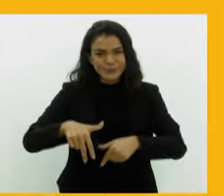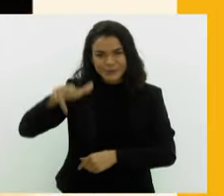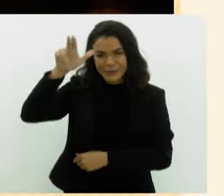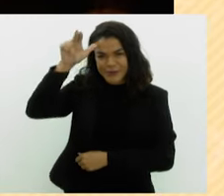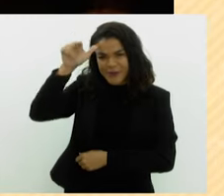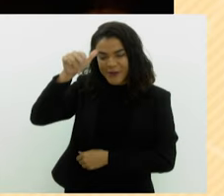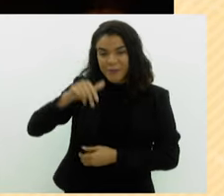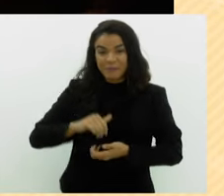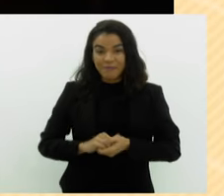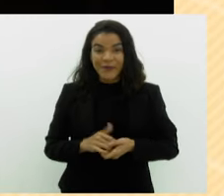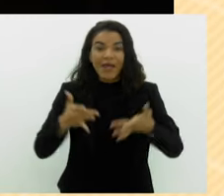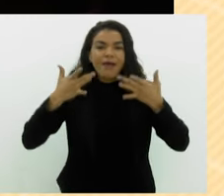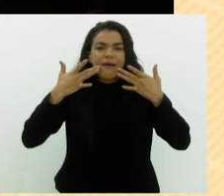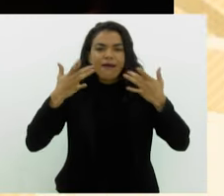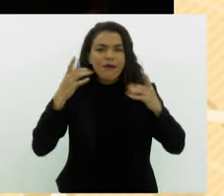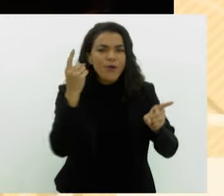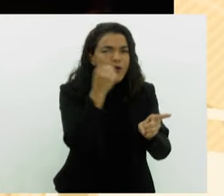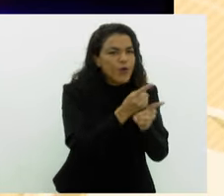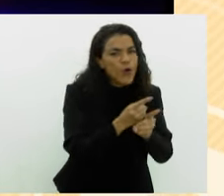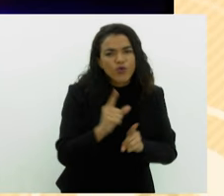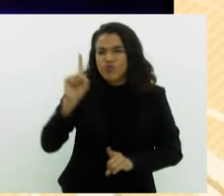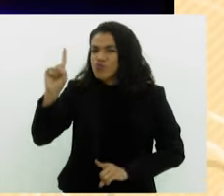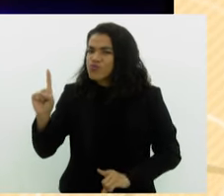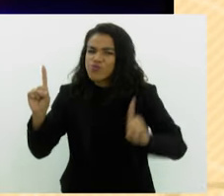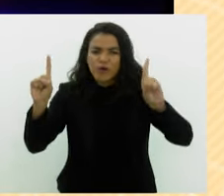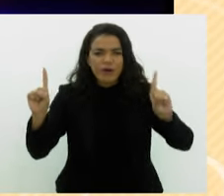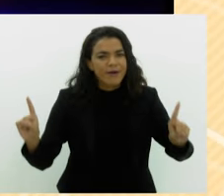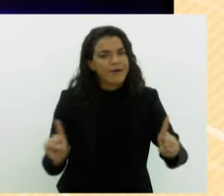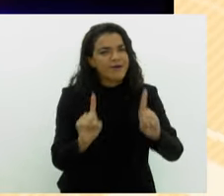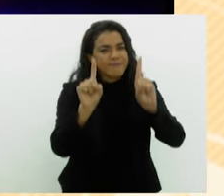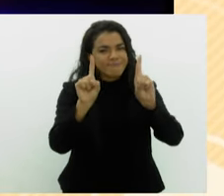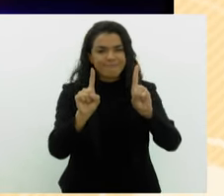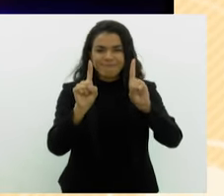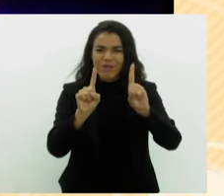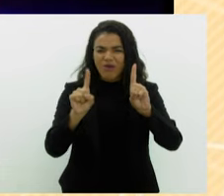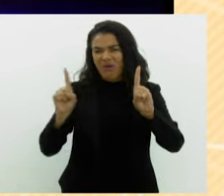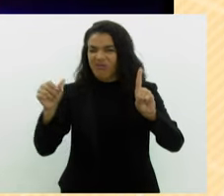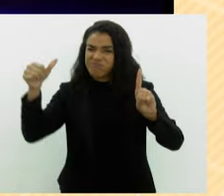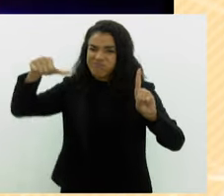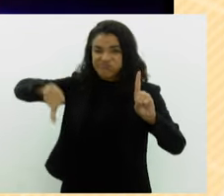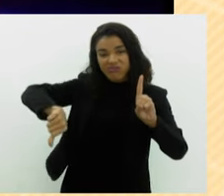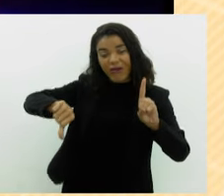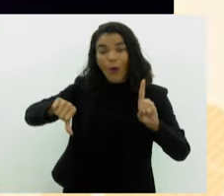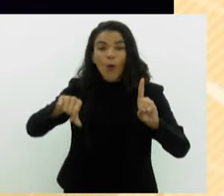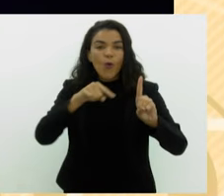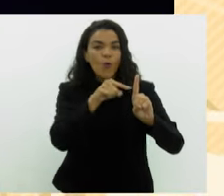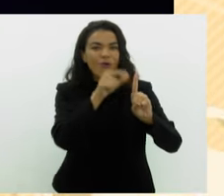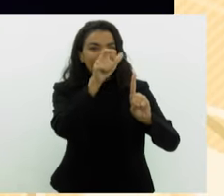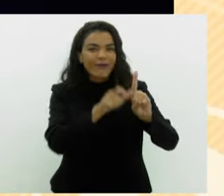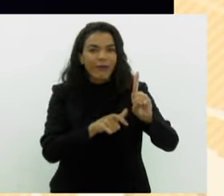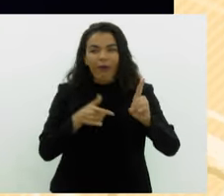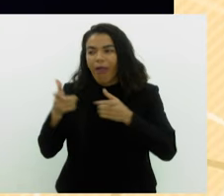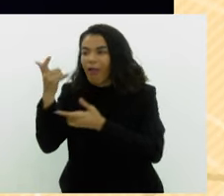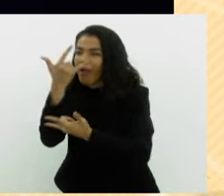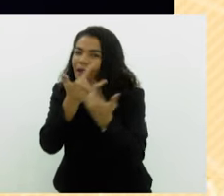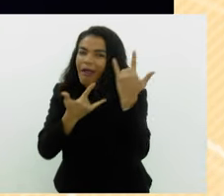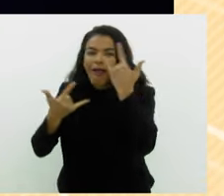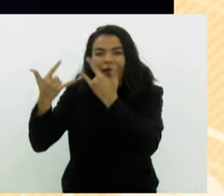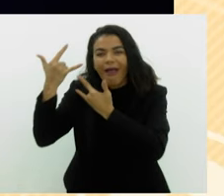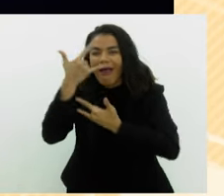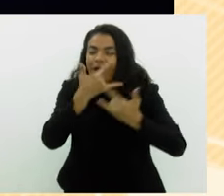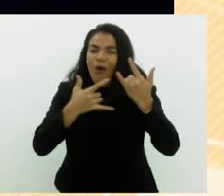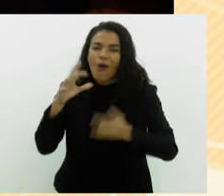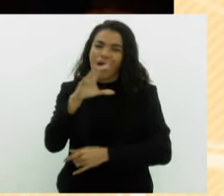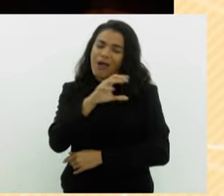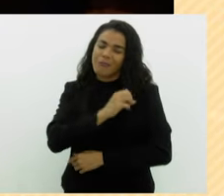A peça narra o encontro entre dois homens, um com um relacionamento falido e outro que quer reconquistar quem jura ser o amor